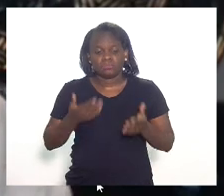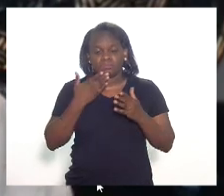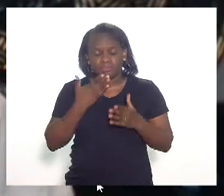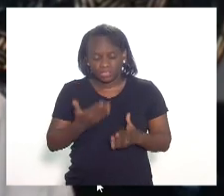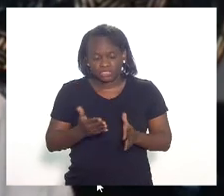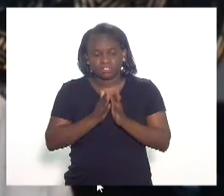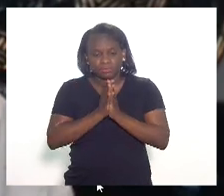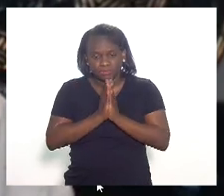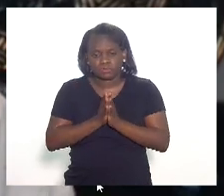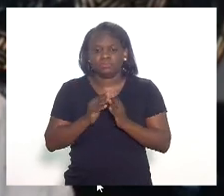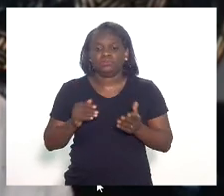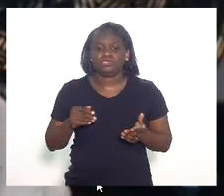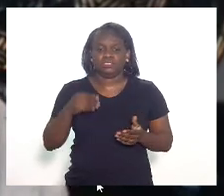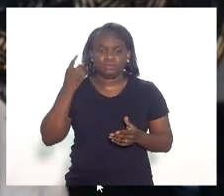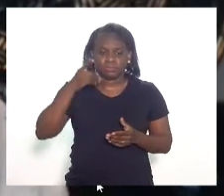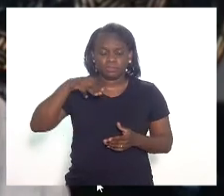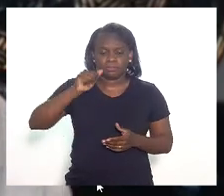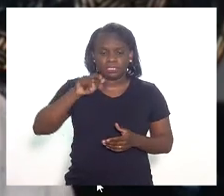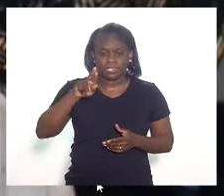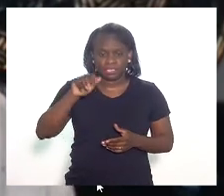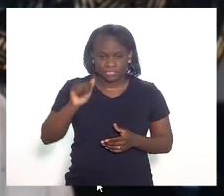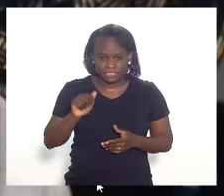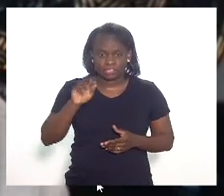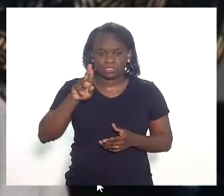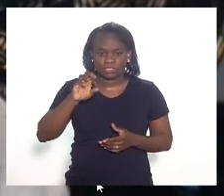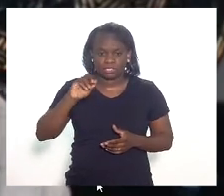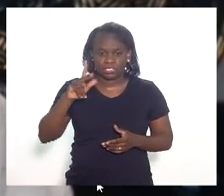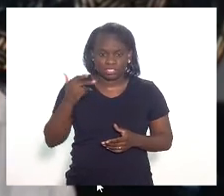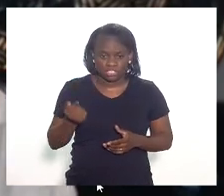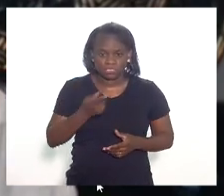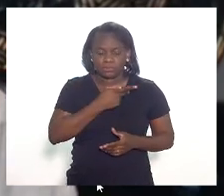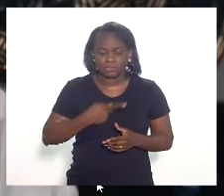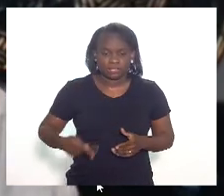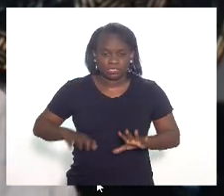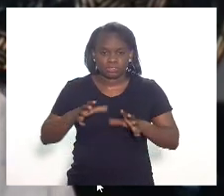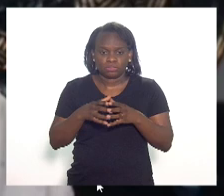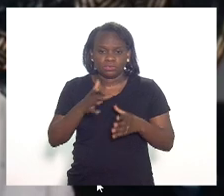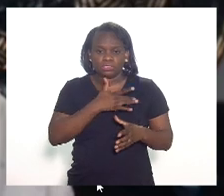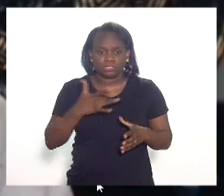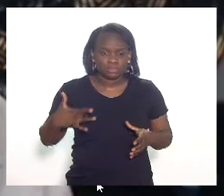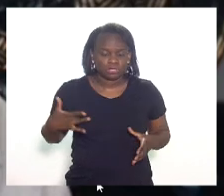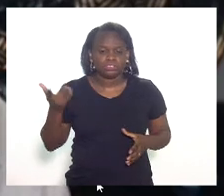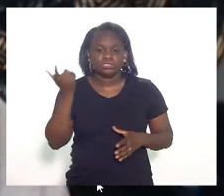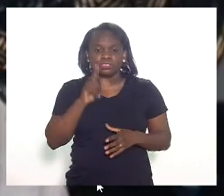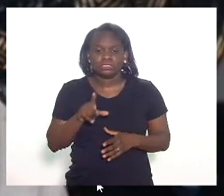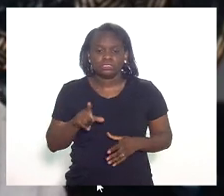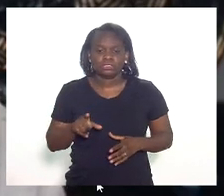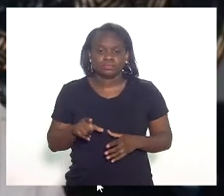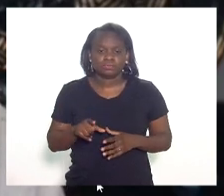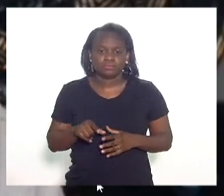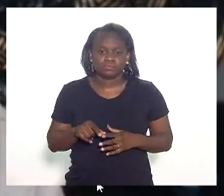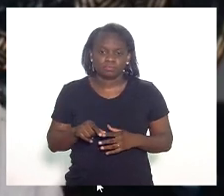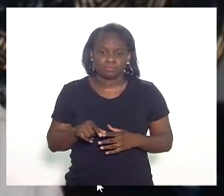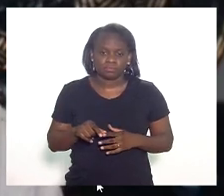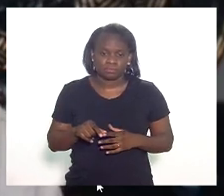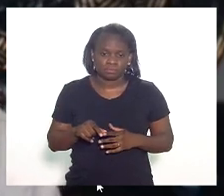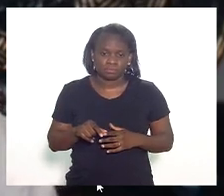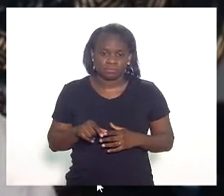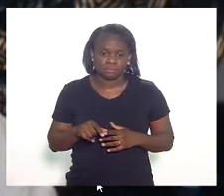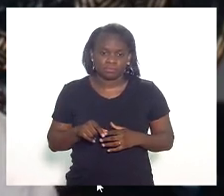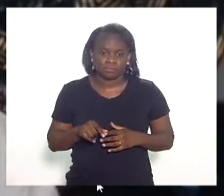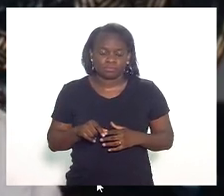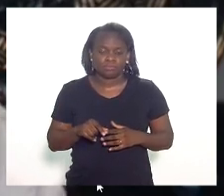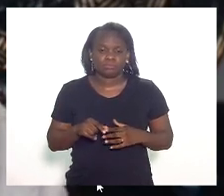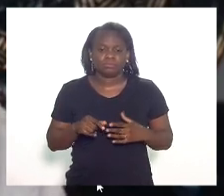pedi a deputada Marta Rocha, que está presidindo a sessão também, é presidente da Comissão de Saúde, que a gente consiga se